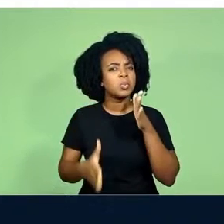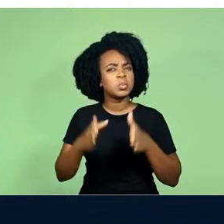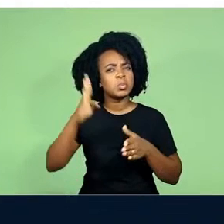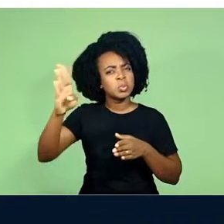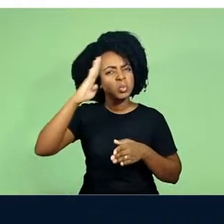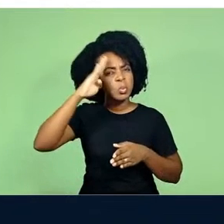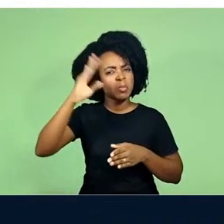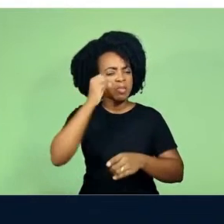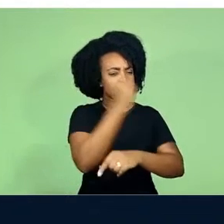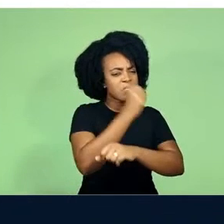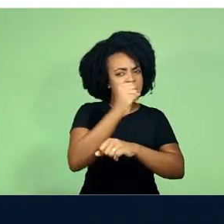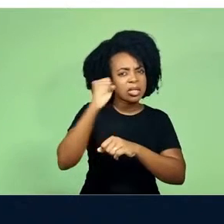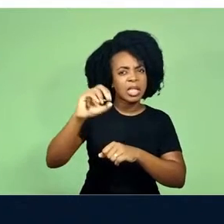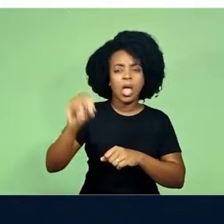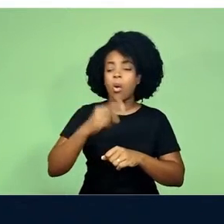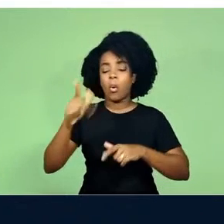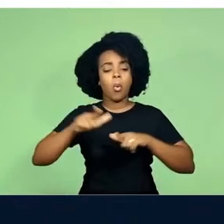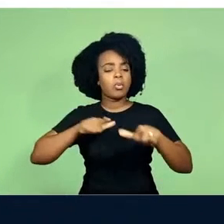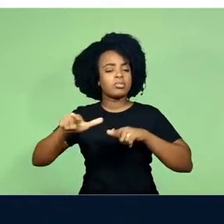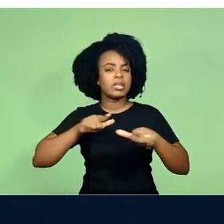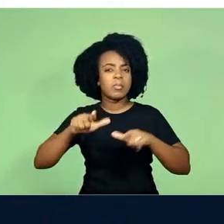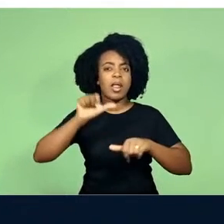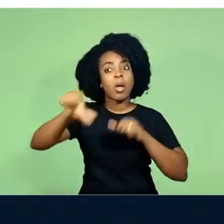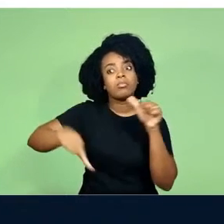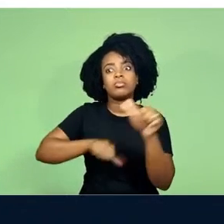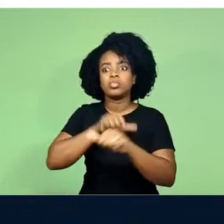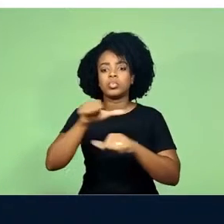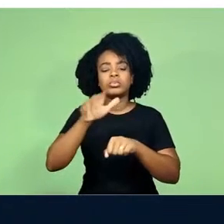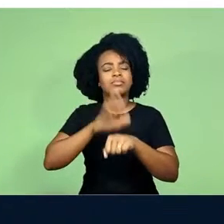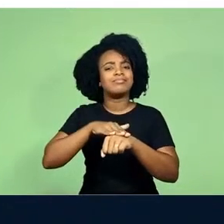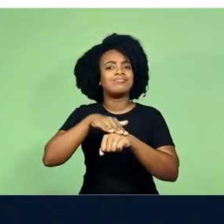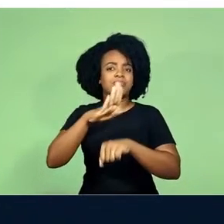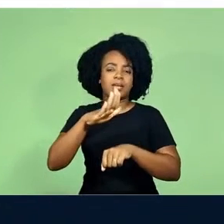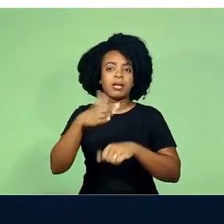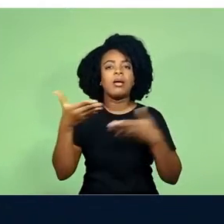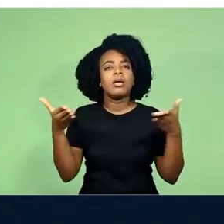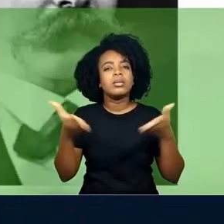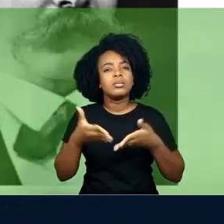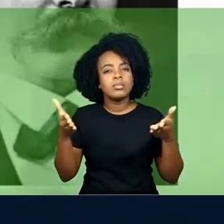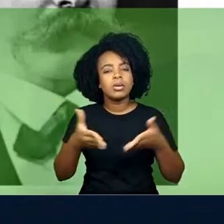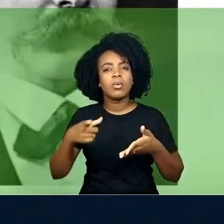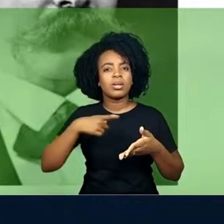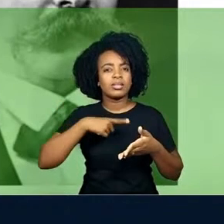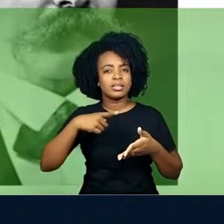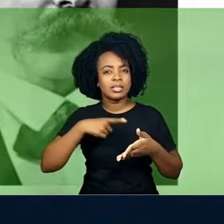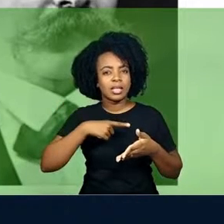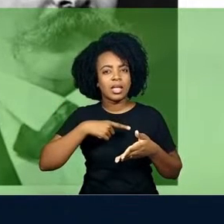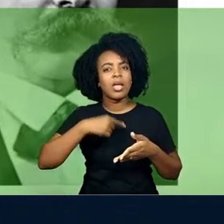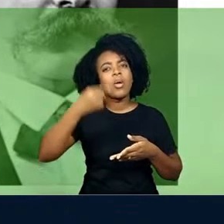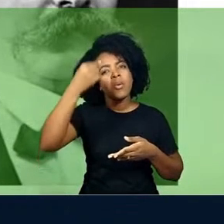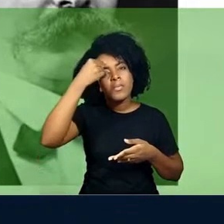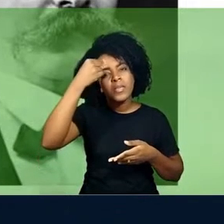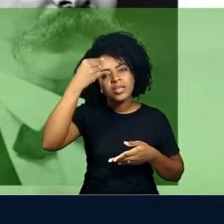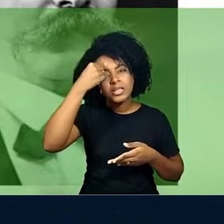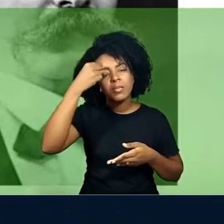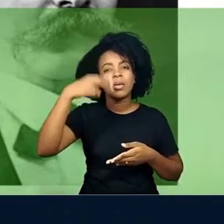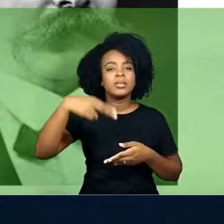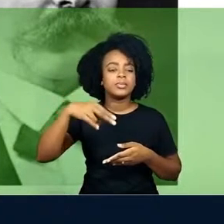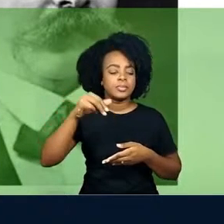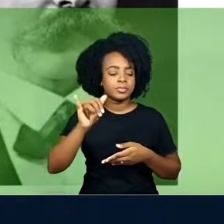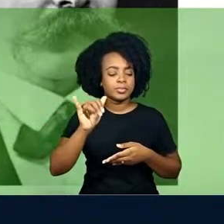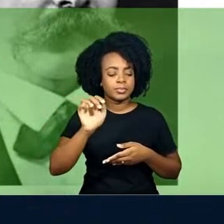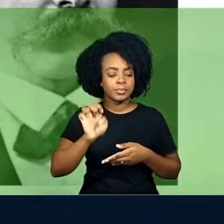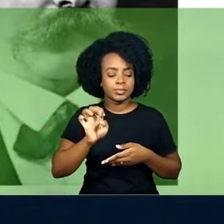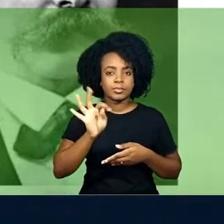matar ou como trabalhador, eles vão se transformar em algo mais. Eu vou trazer aqui o pensamento do filósofo Aleman